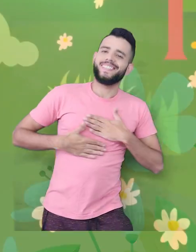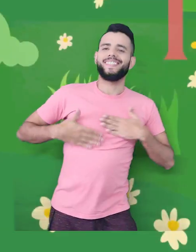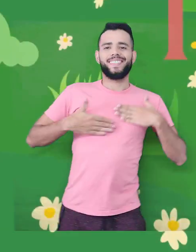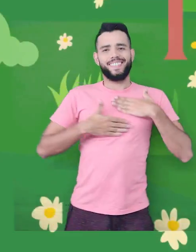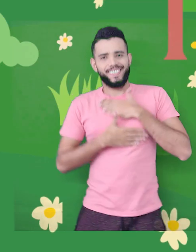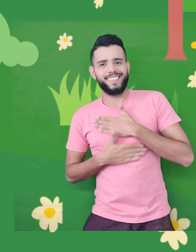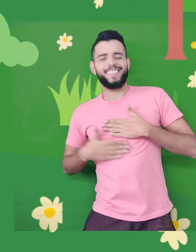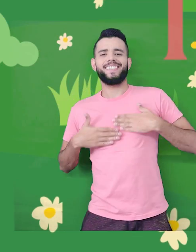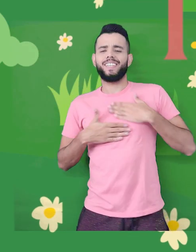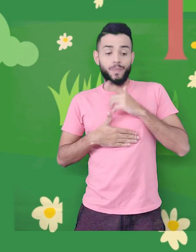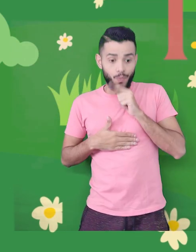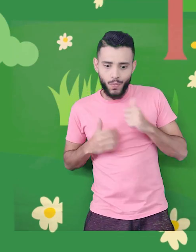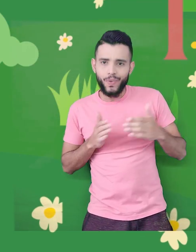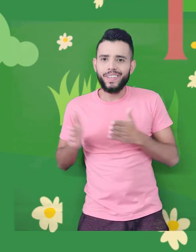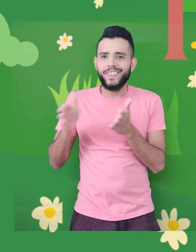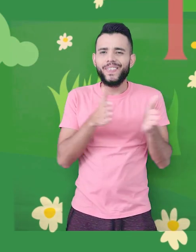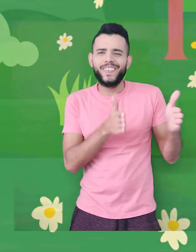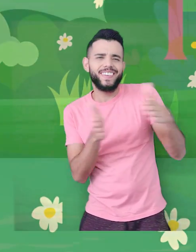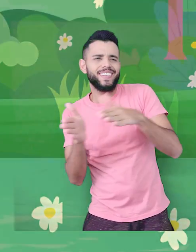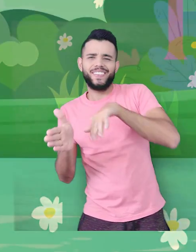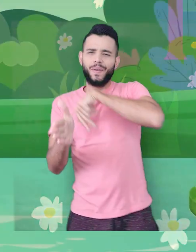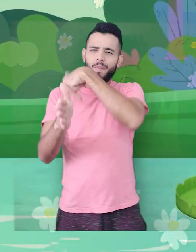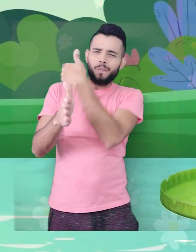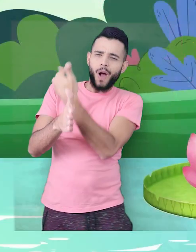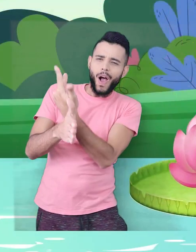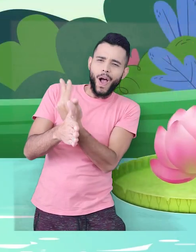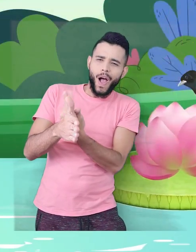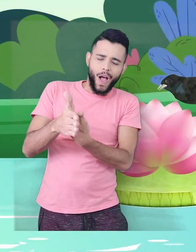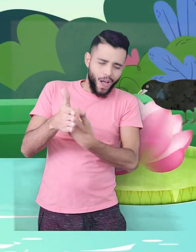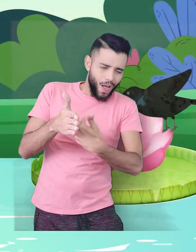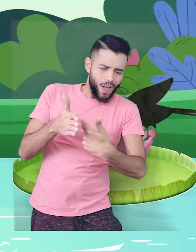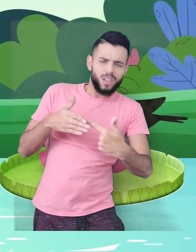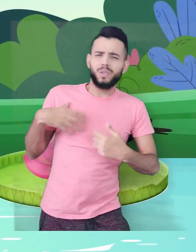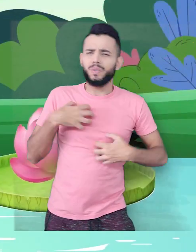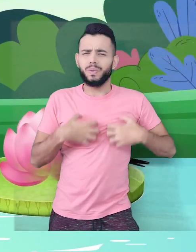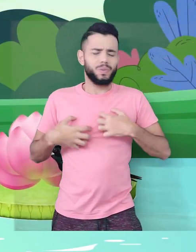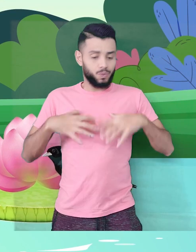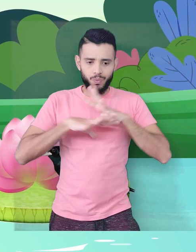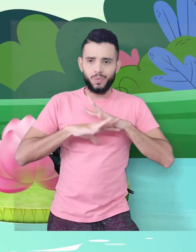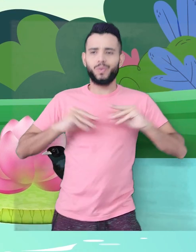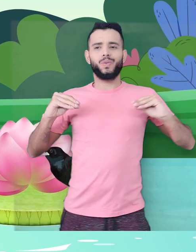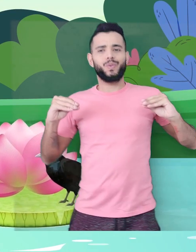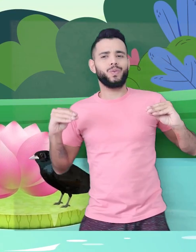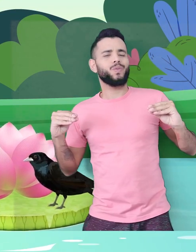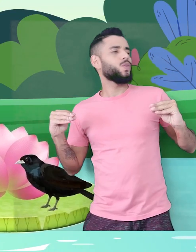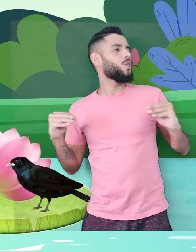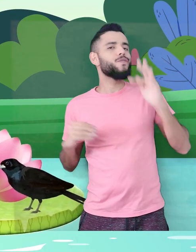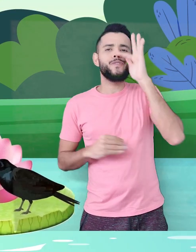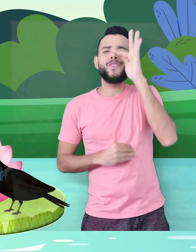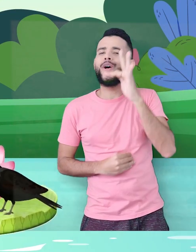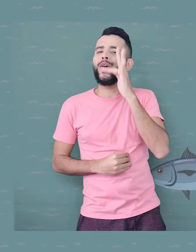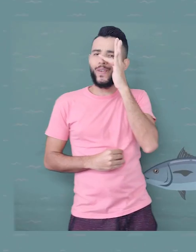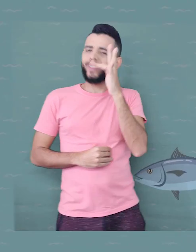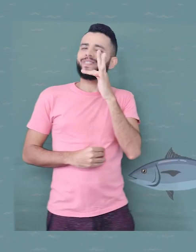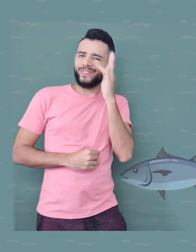Mergulho no rio Sumiu meu vazio Com minha flor eu chego lá